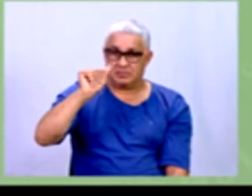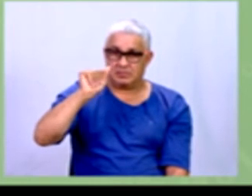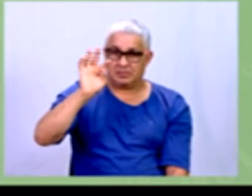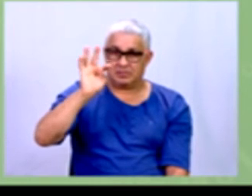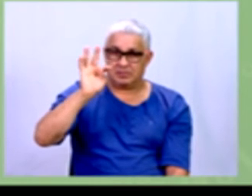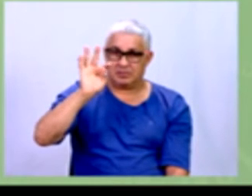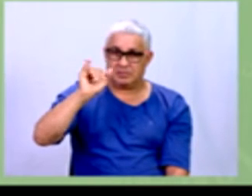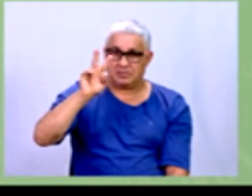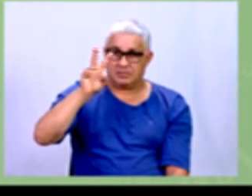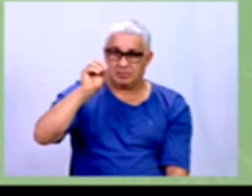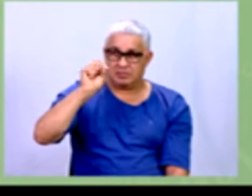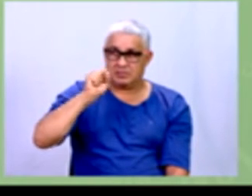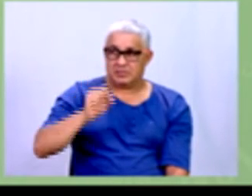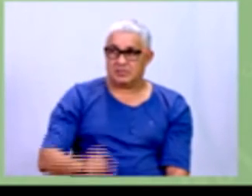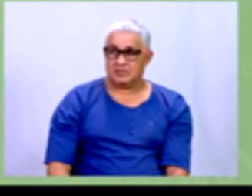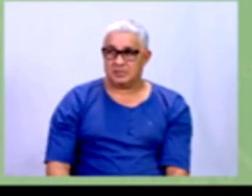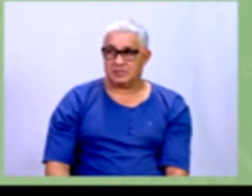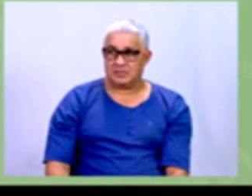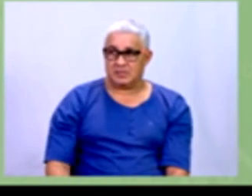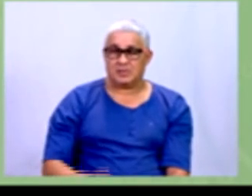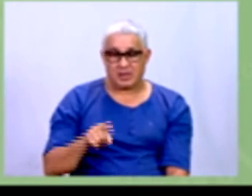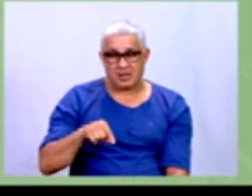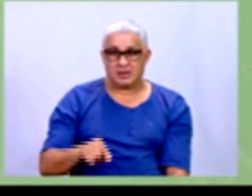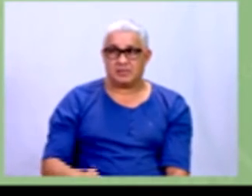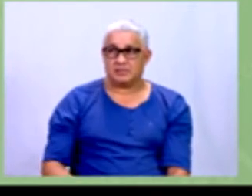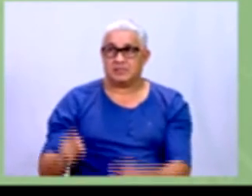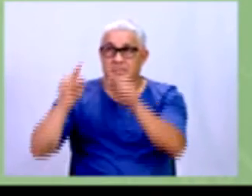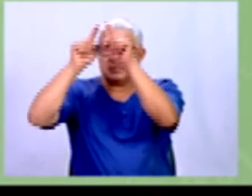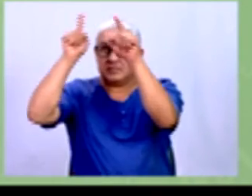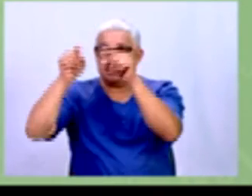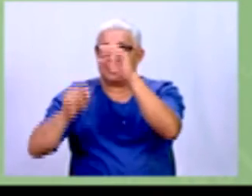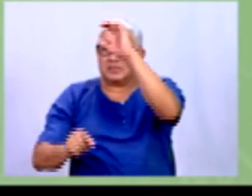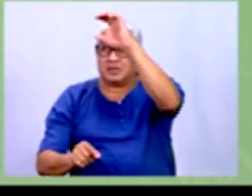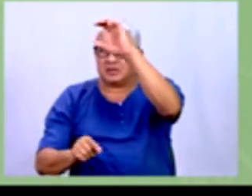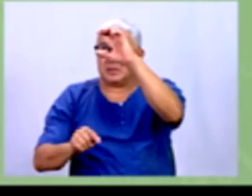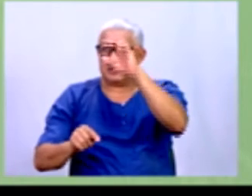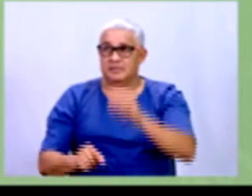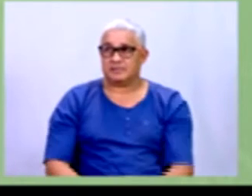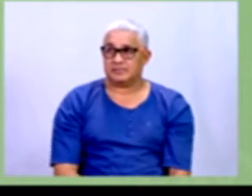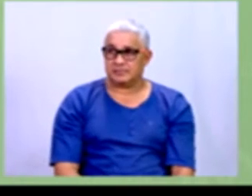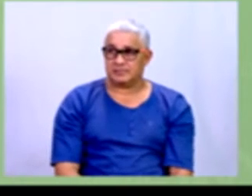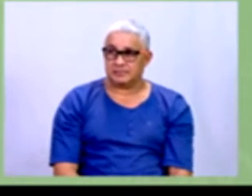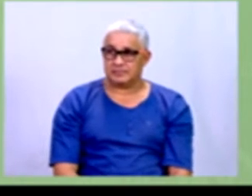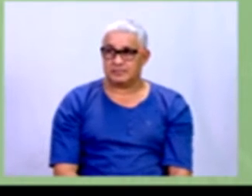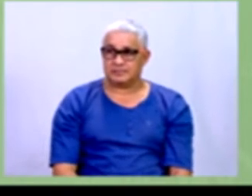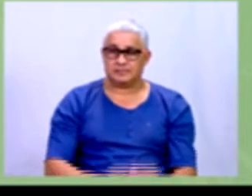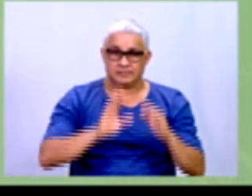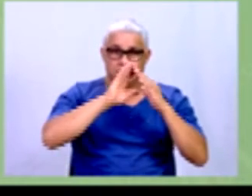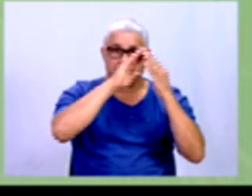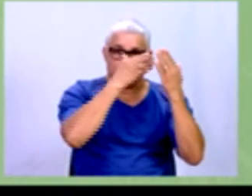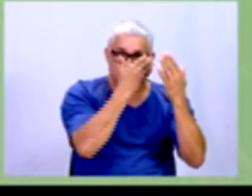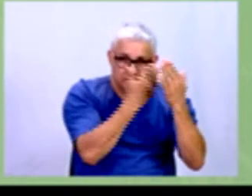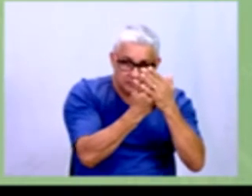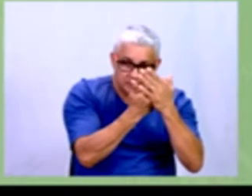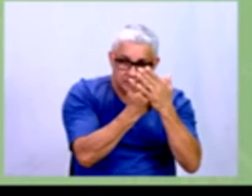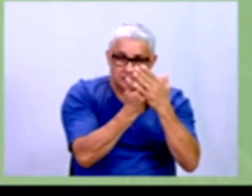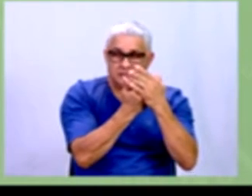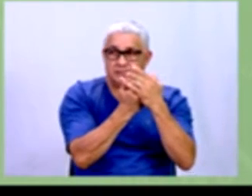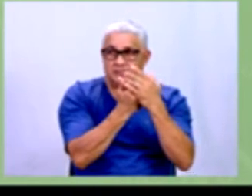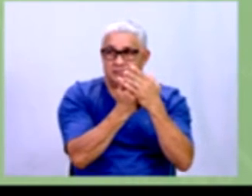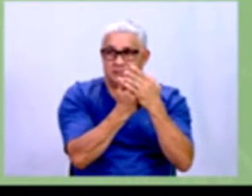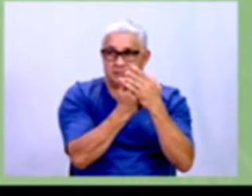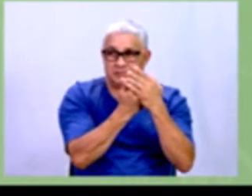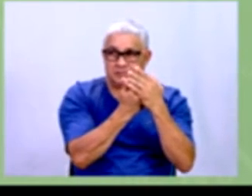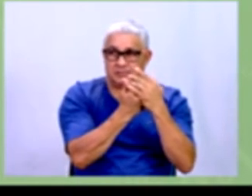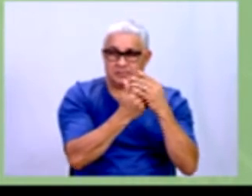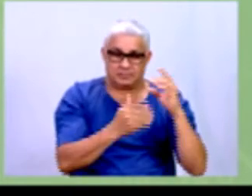Então, número de irmãos, variável quantitativa discreta. Escolaridade. Né?